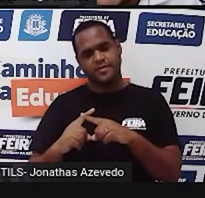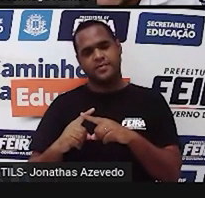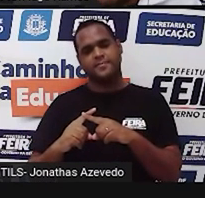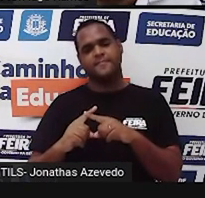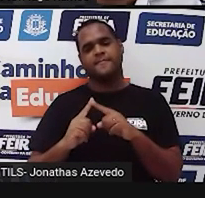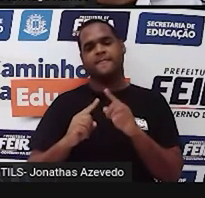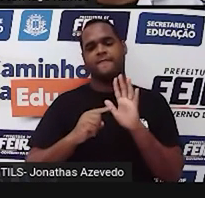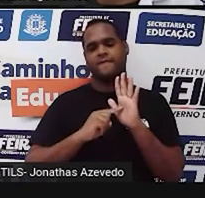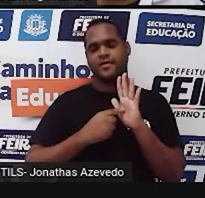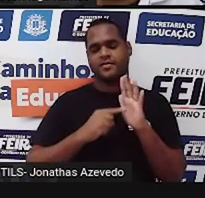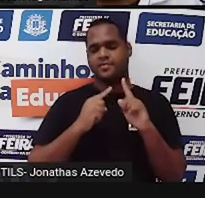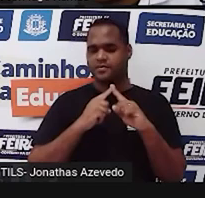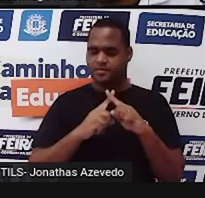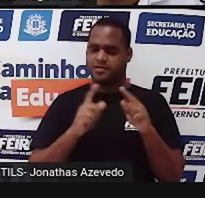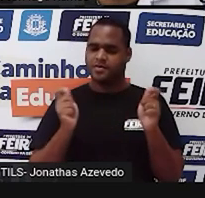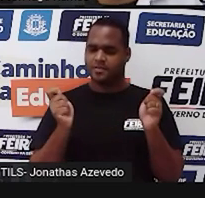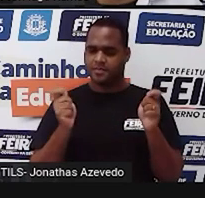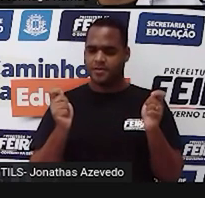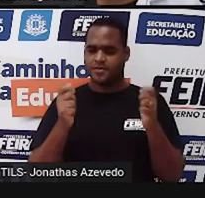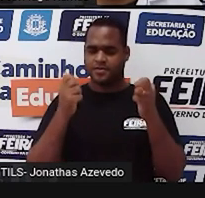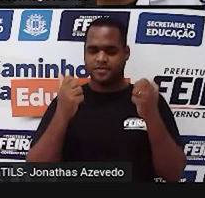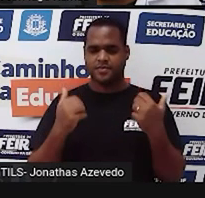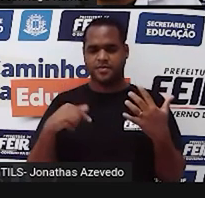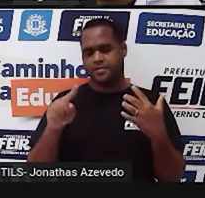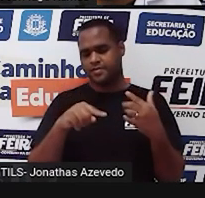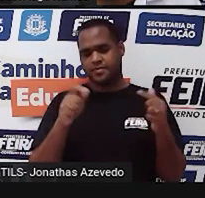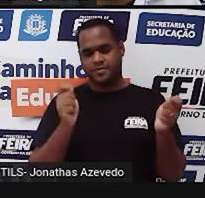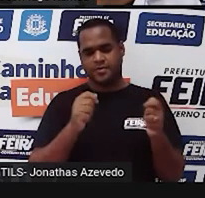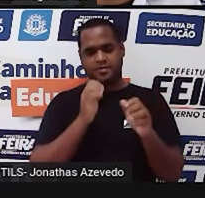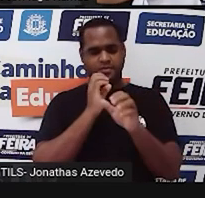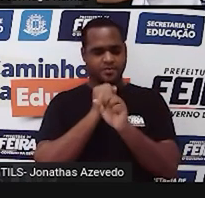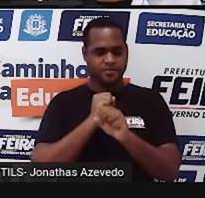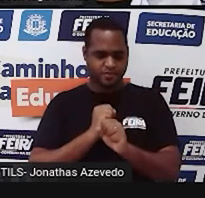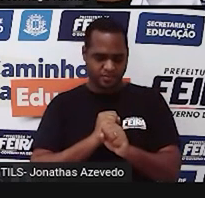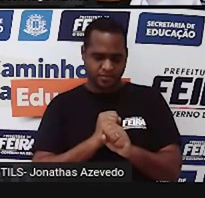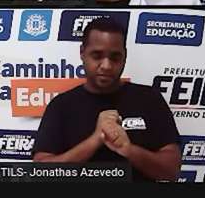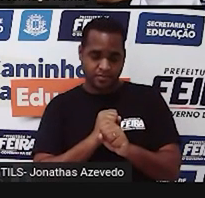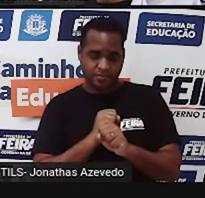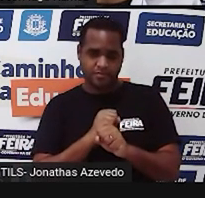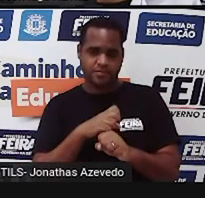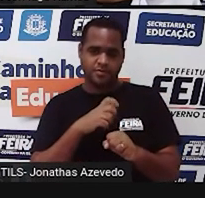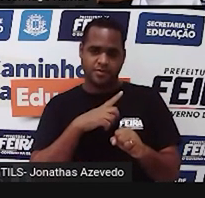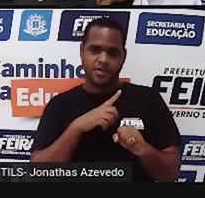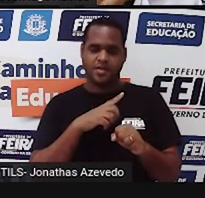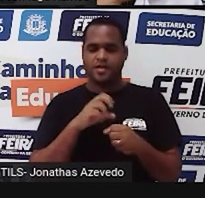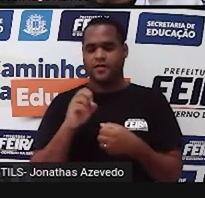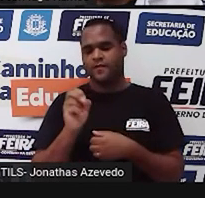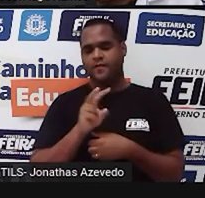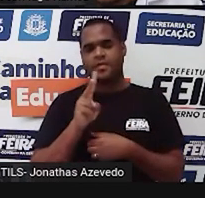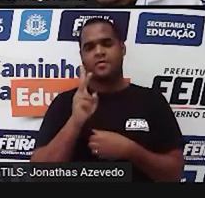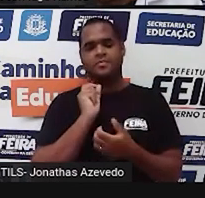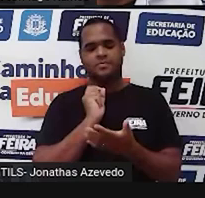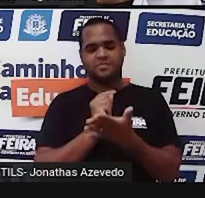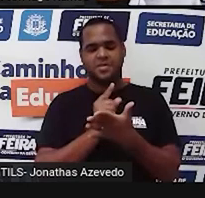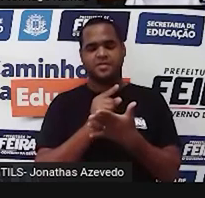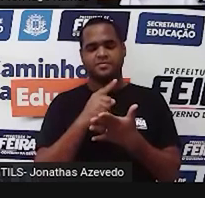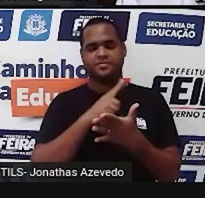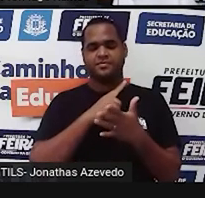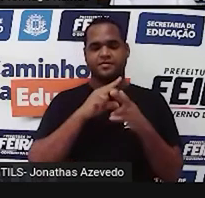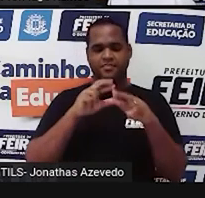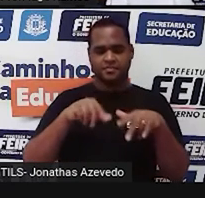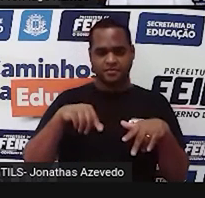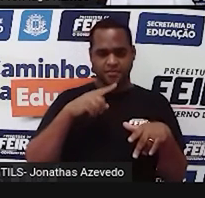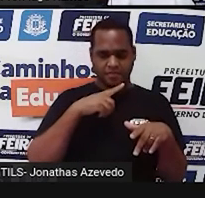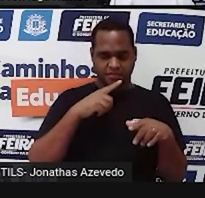sentença que permite a gente calcular o quanto se paga pela